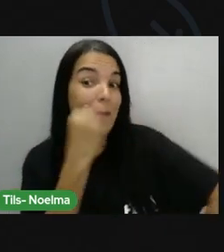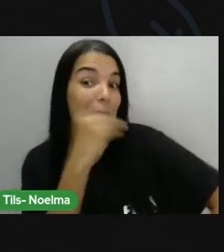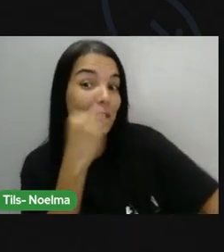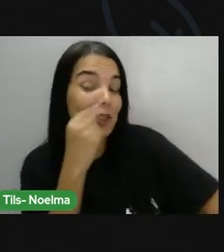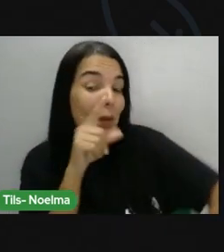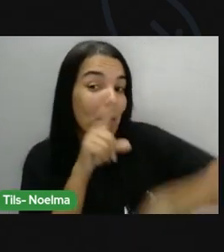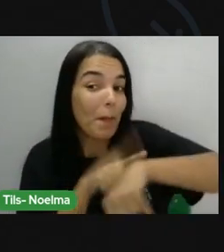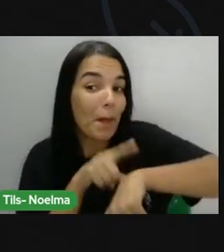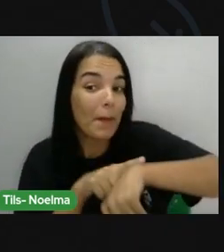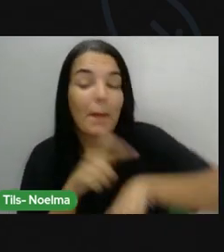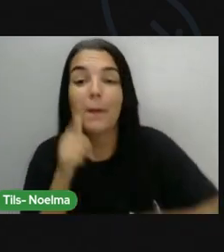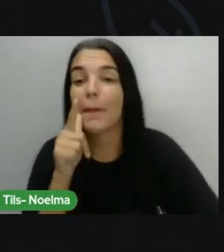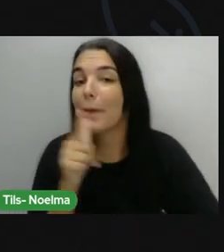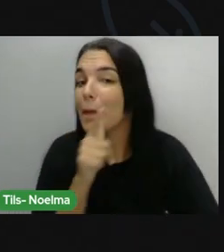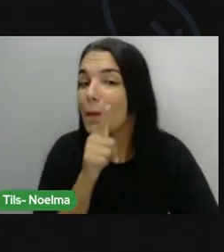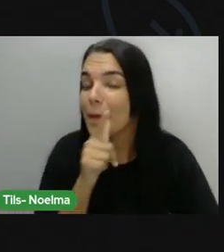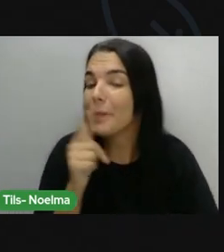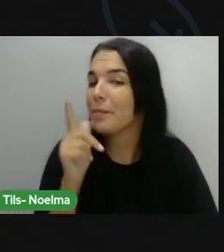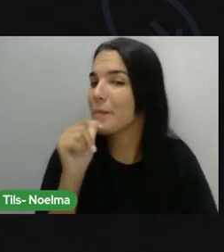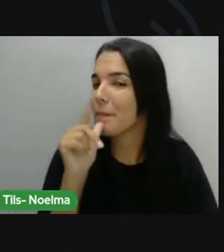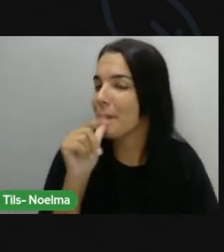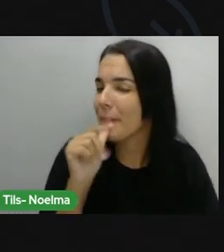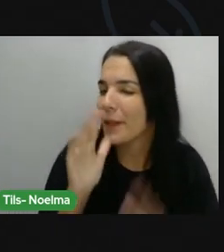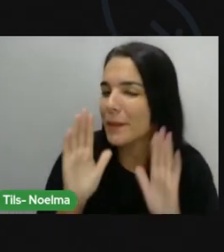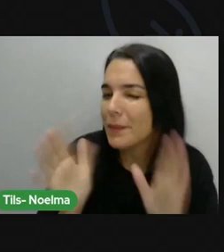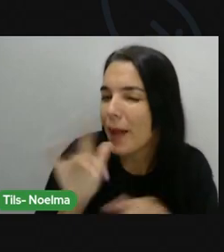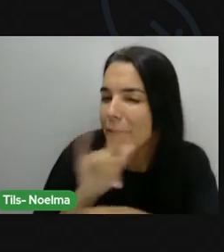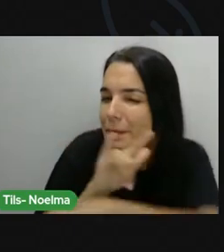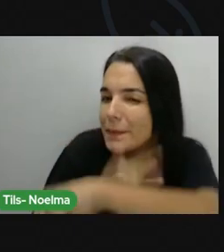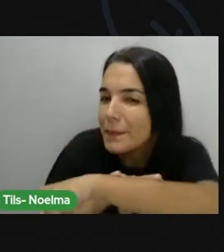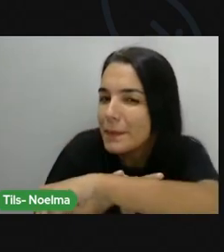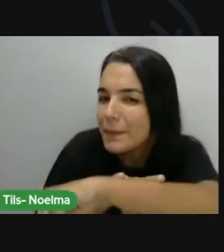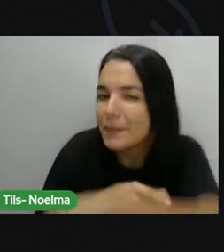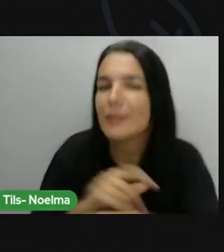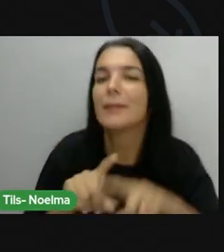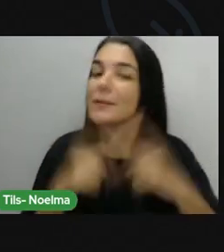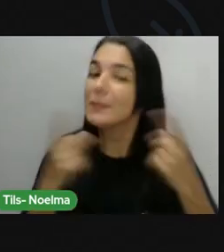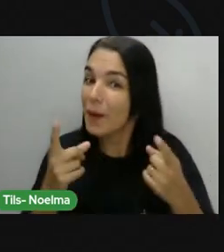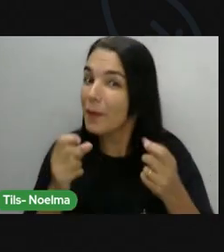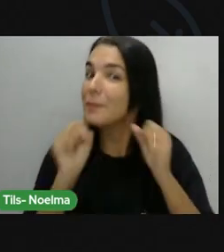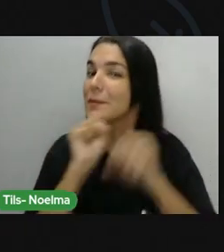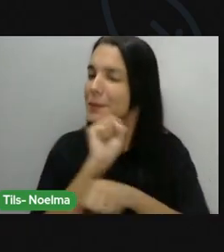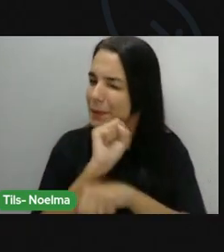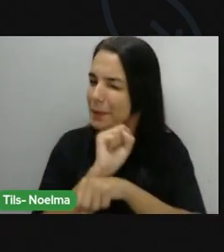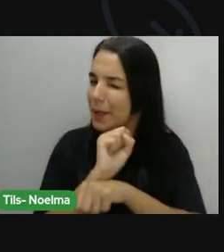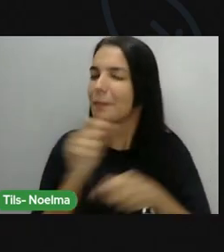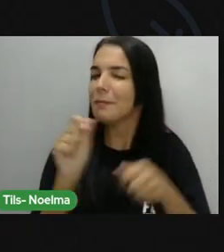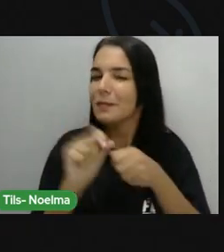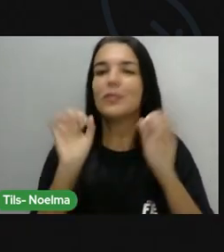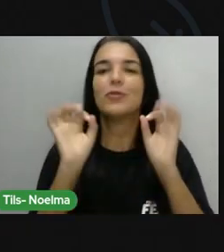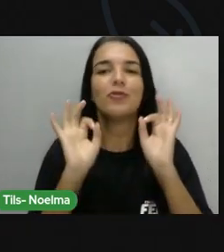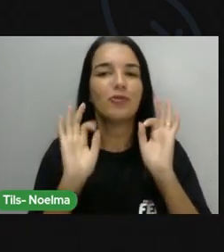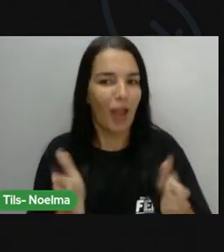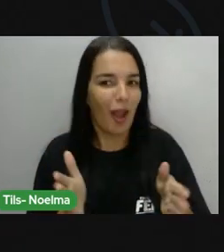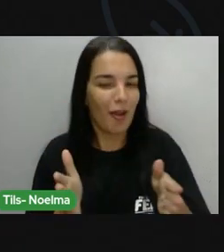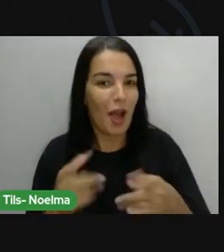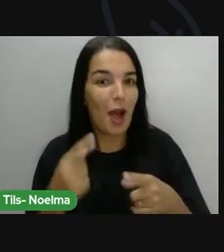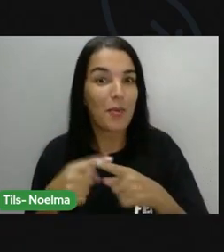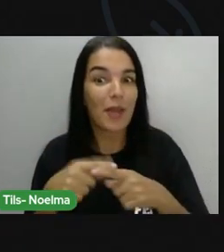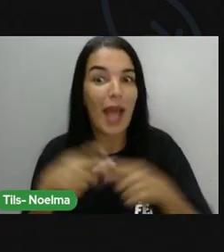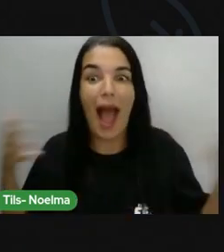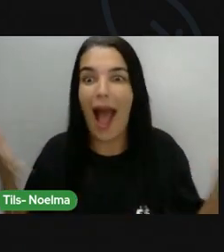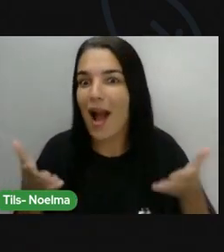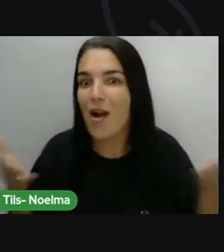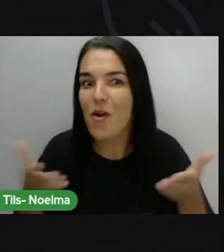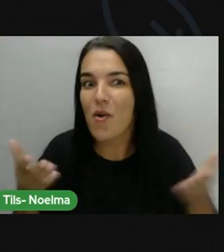tempinho para ir lá tomar sua água, ir ao banheiro, fazer um lanchinho? Pois é, espero que vocês já tenham feito tudo isso, porque a